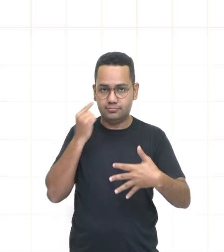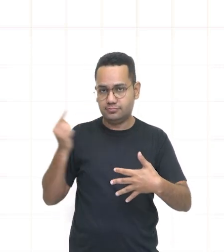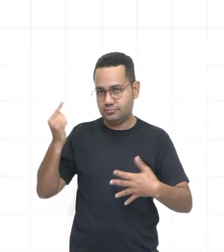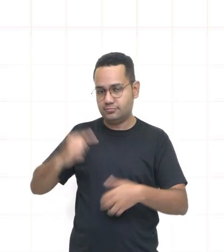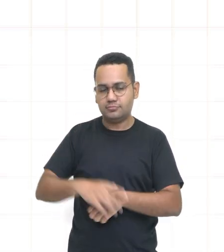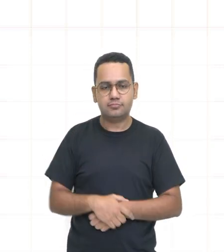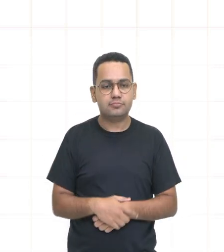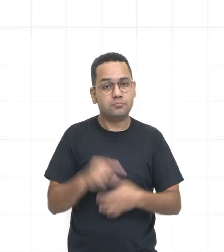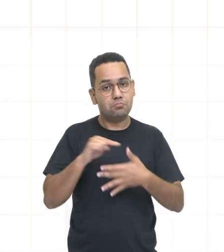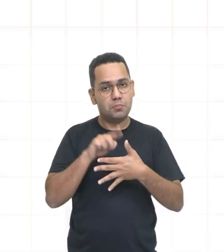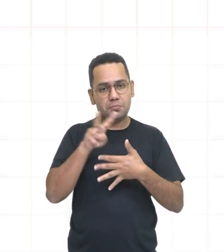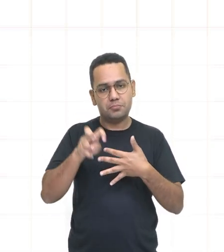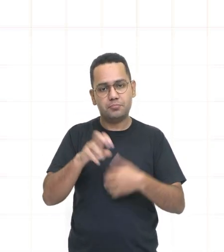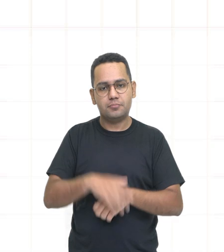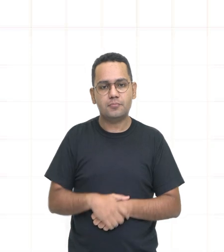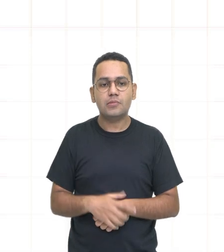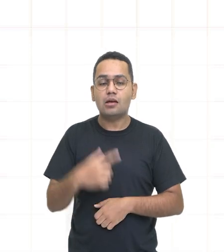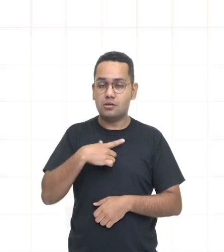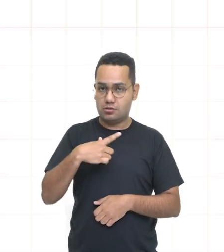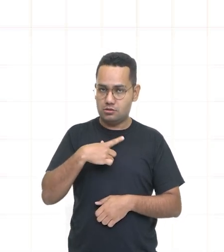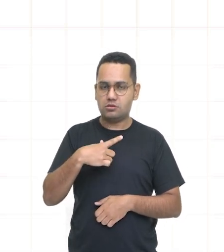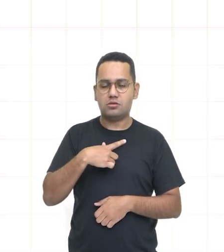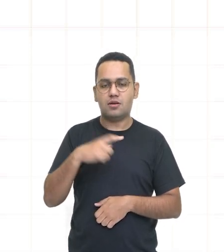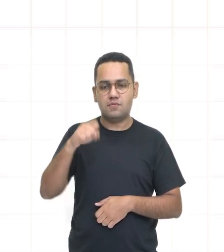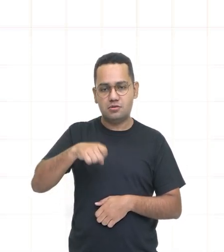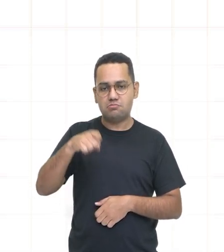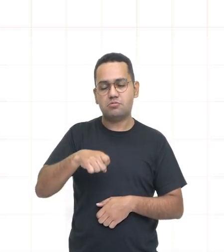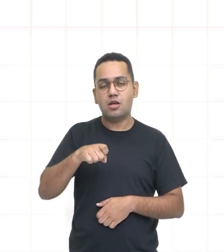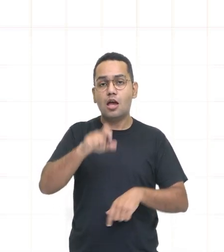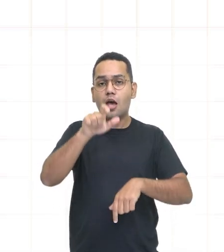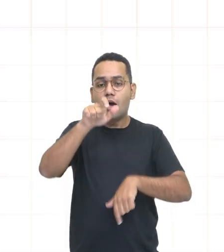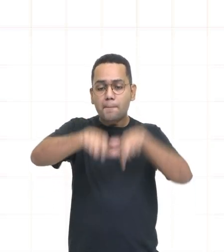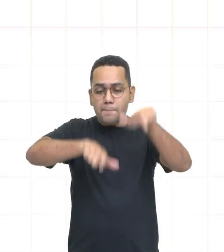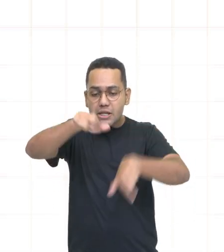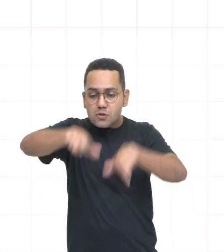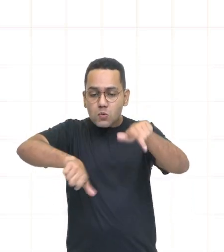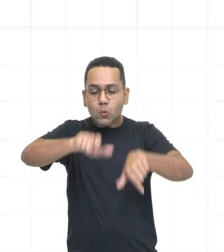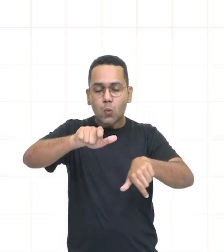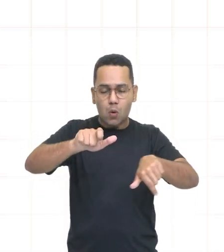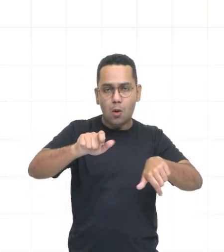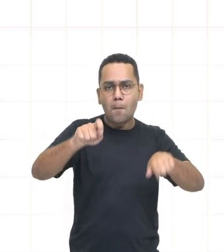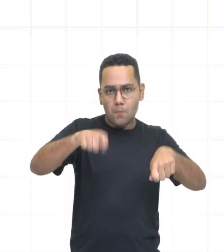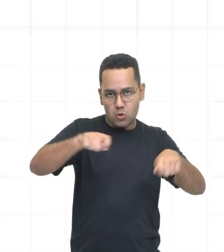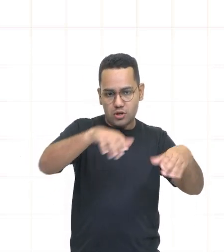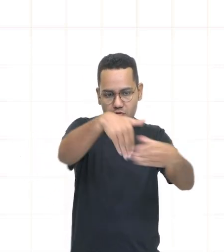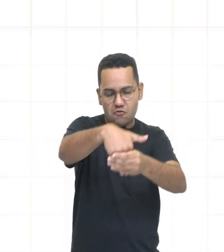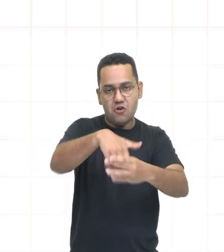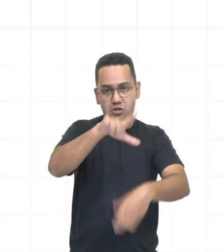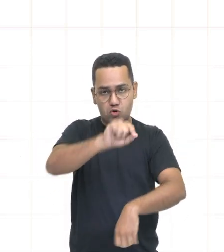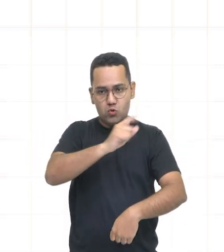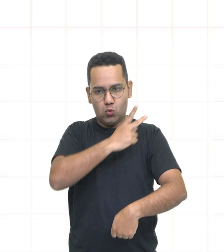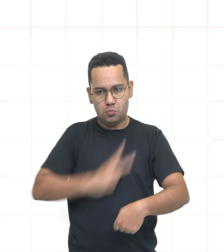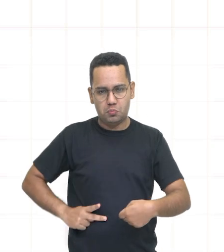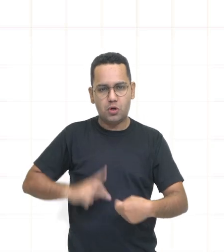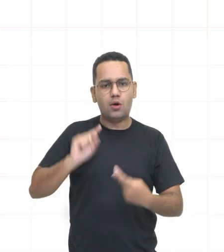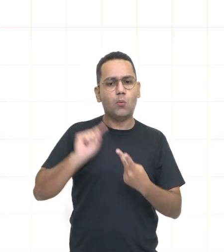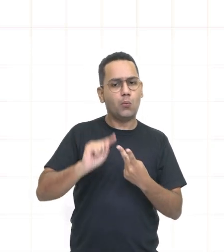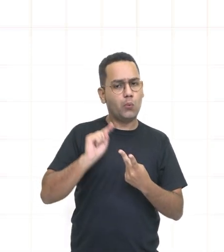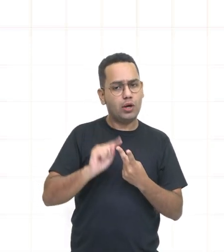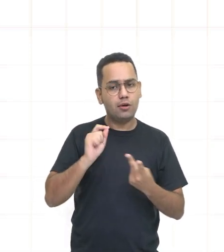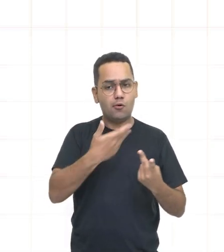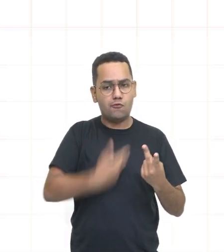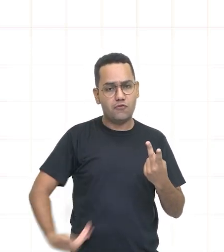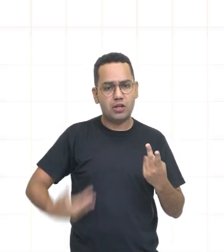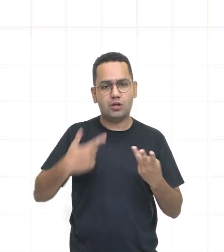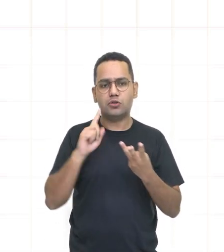reestabeleceu eleições diretas para o cargo de presidente da República, governadores de Estado e prefeitos municipais.